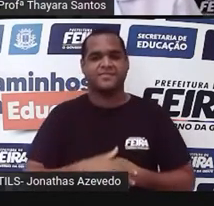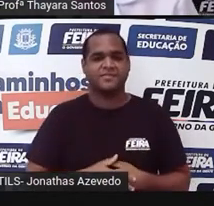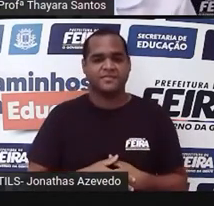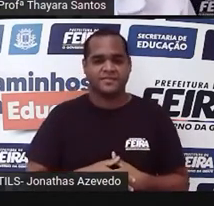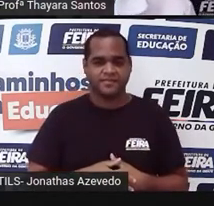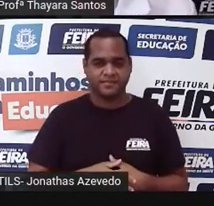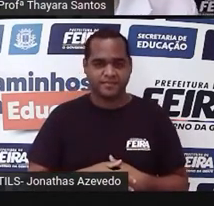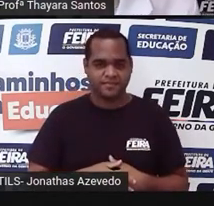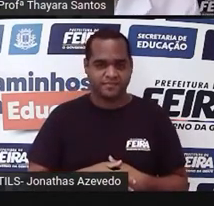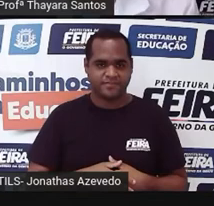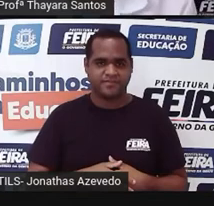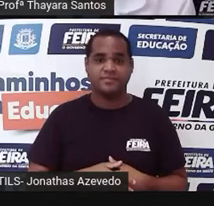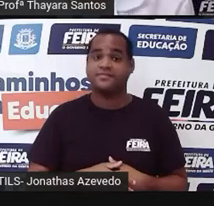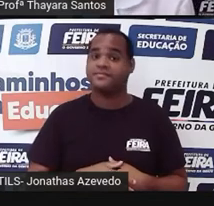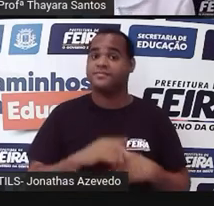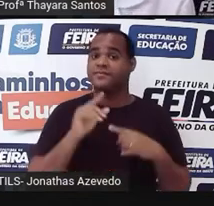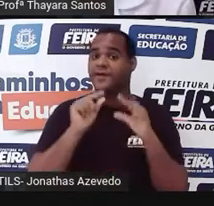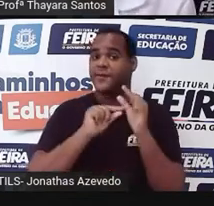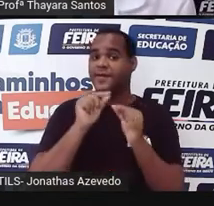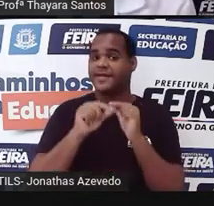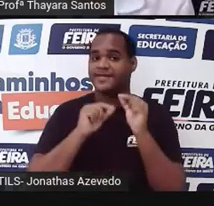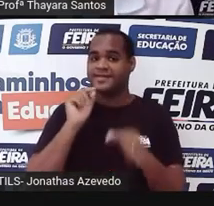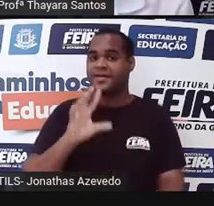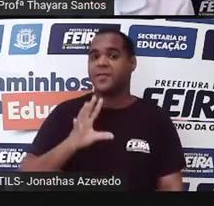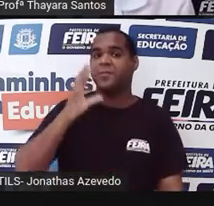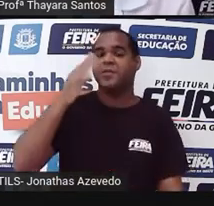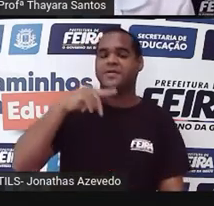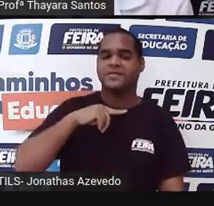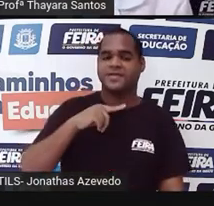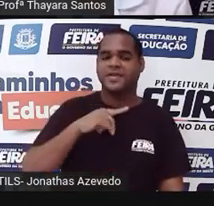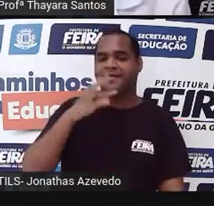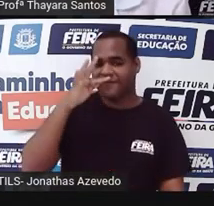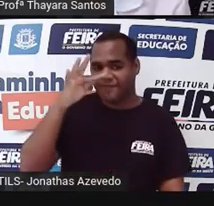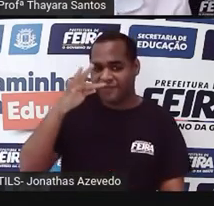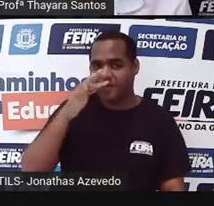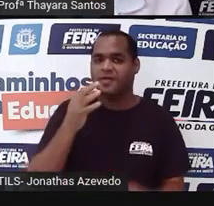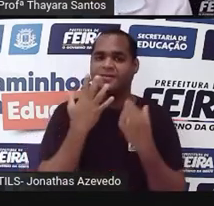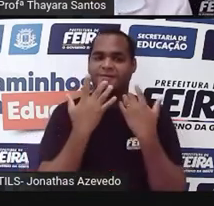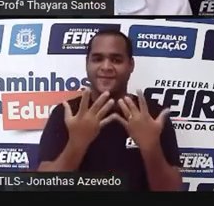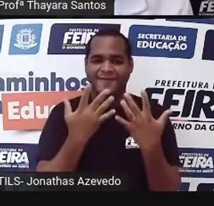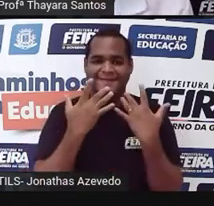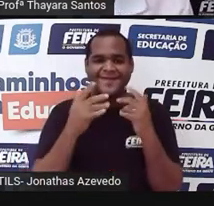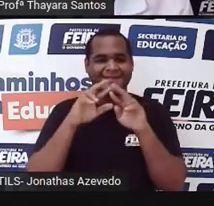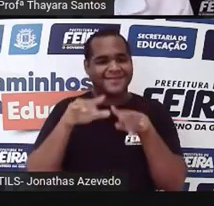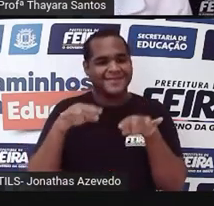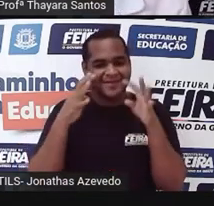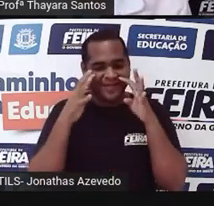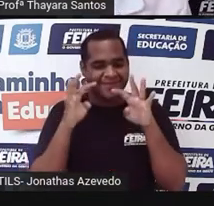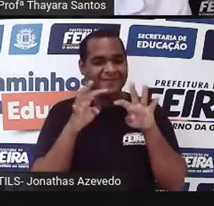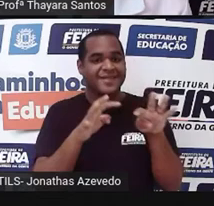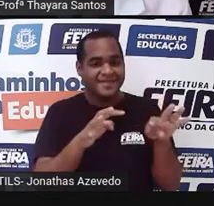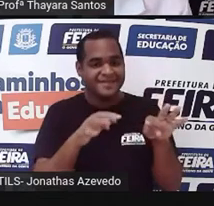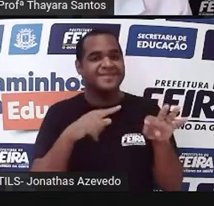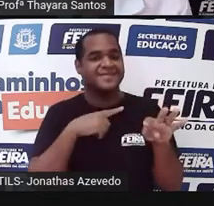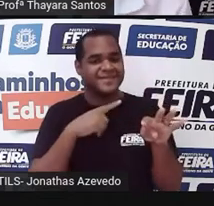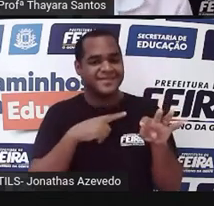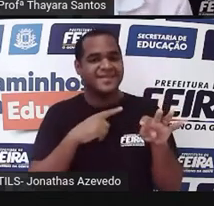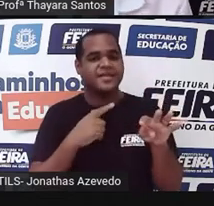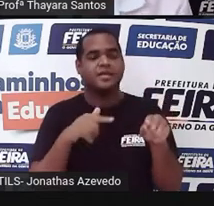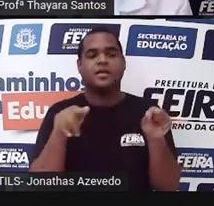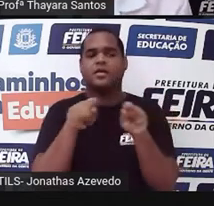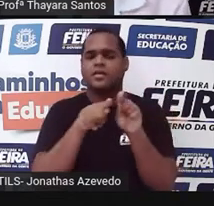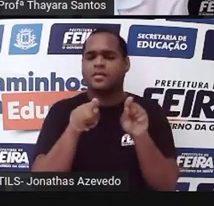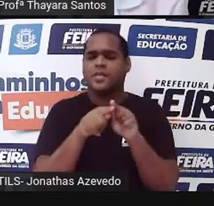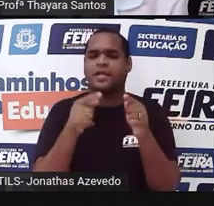E o que é que acontece? Essa flor, ela é colorida, pra chamar atenção, e ela também, né,